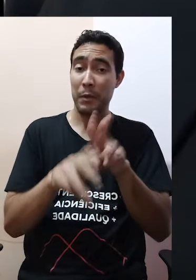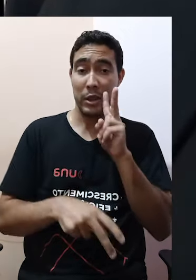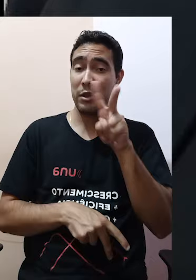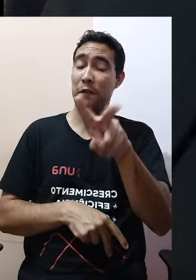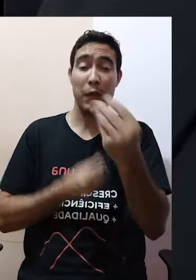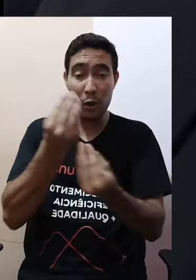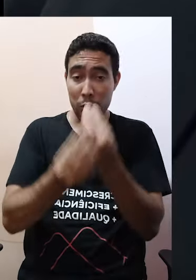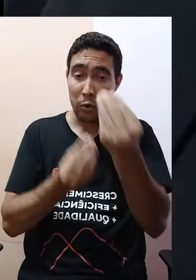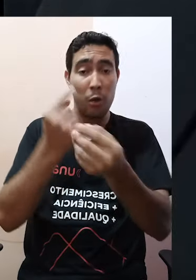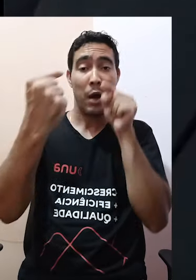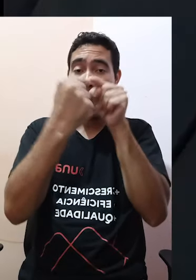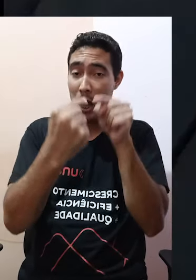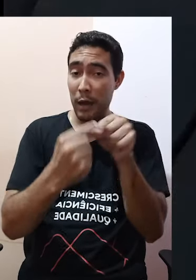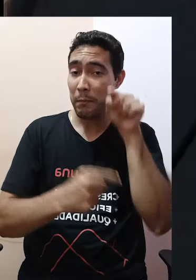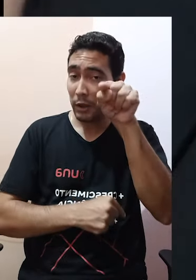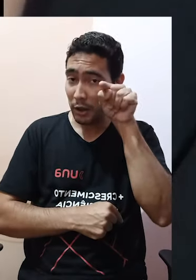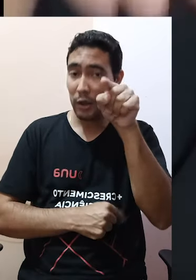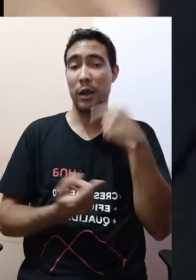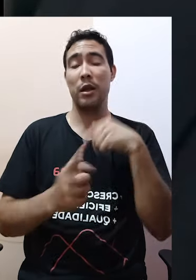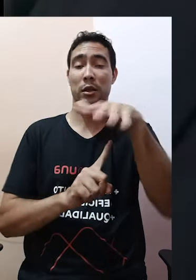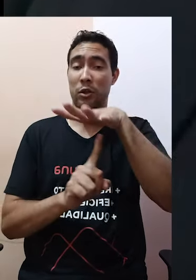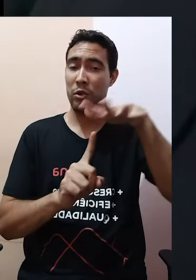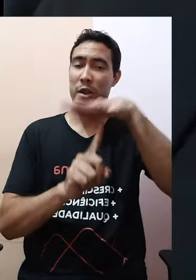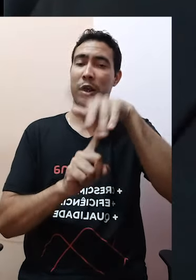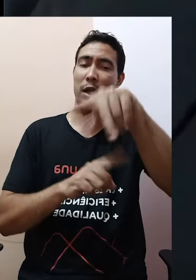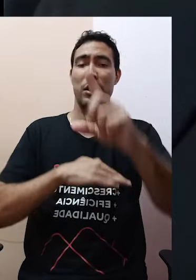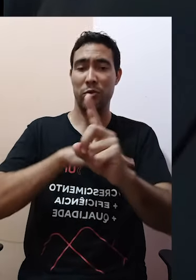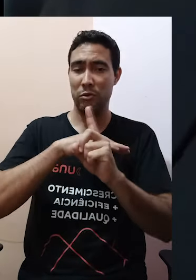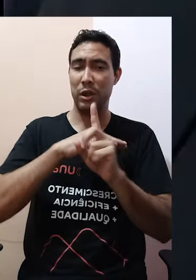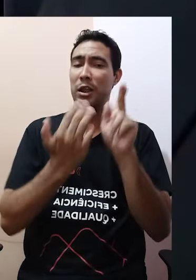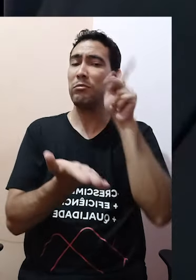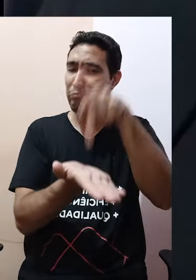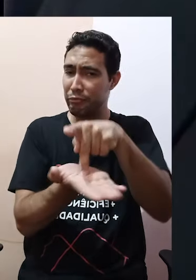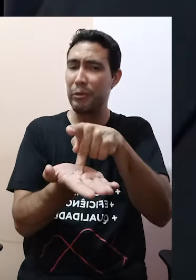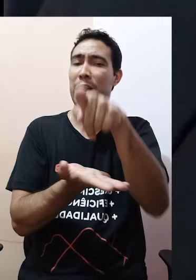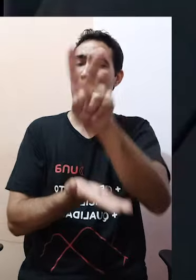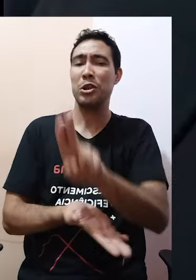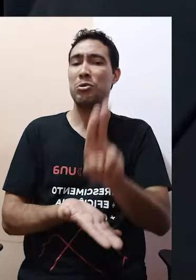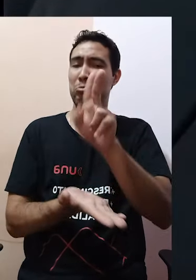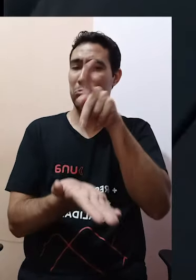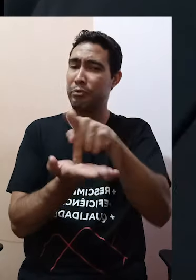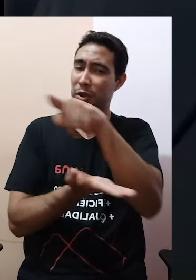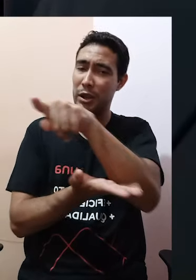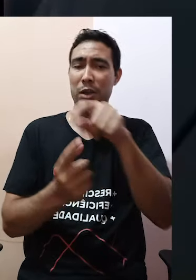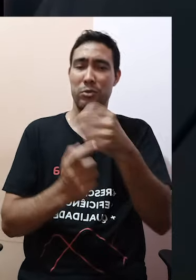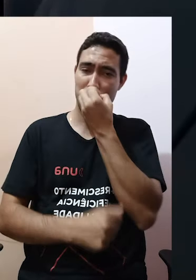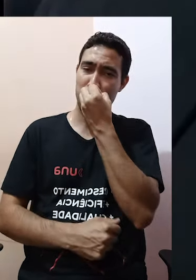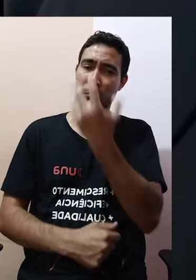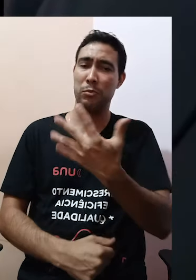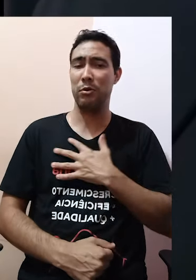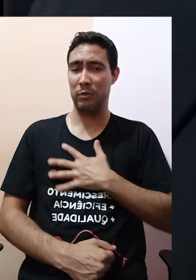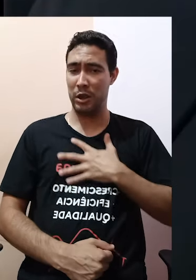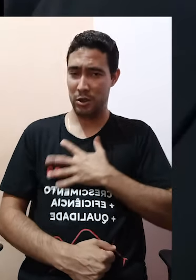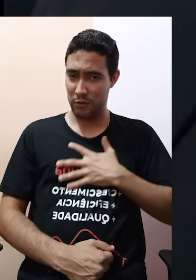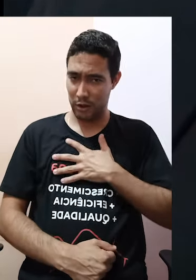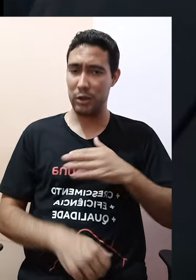impacto disso na sociedade, no cliente real, porque são projetos com clientes reais. Tem sido muito gratificante.